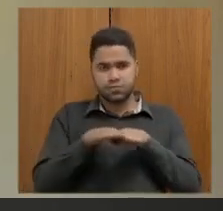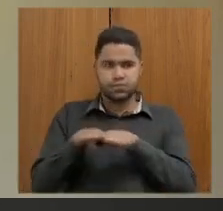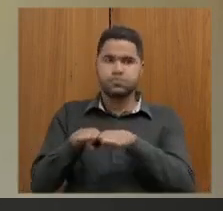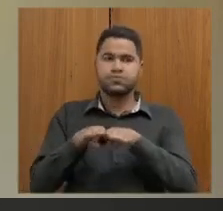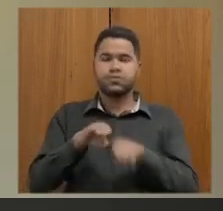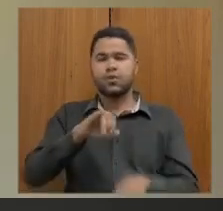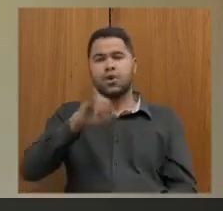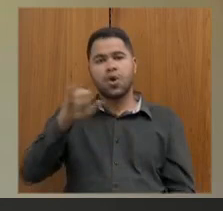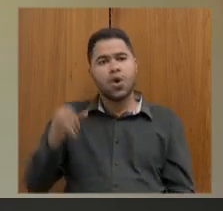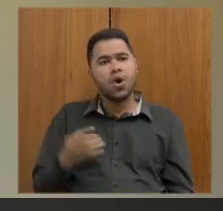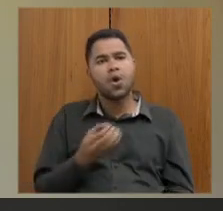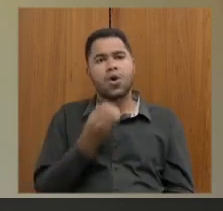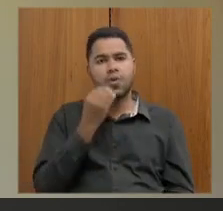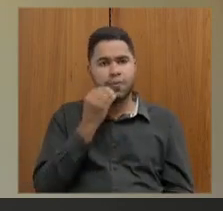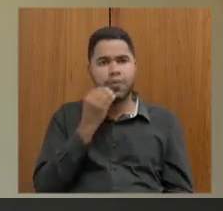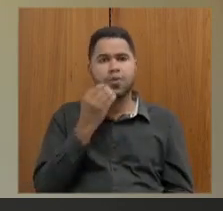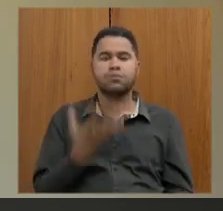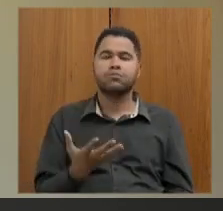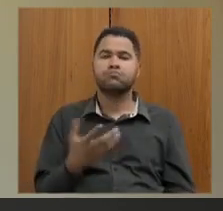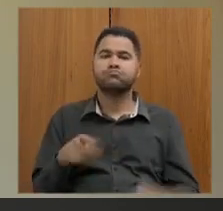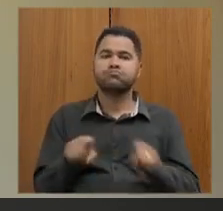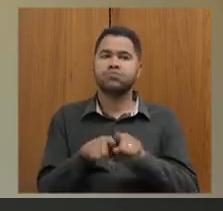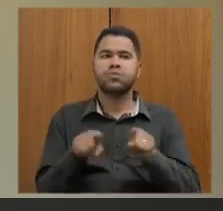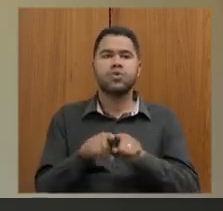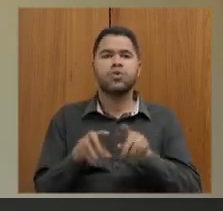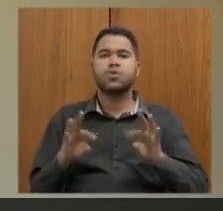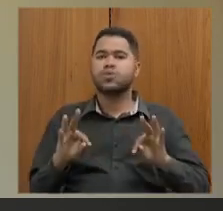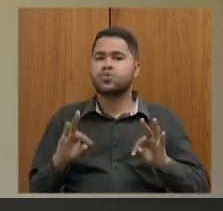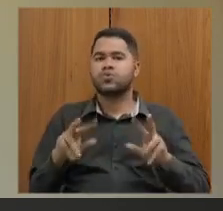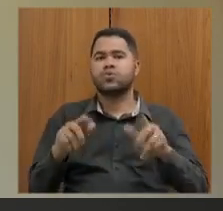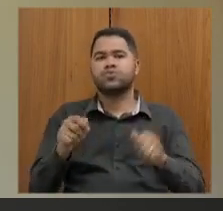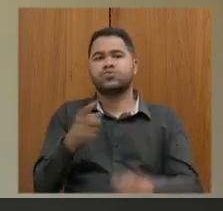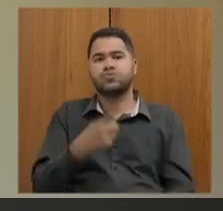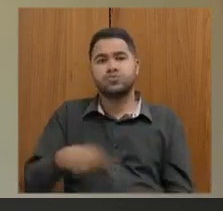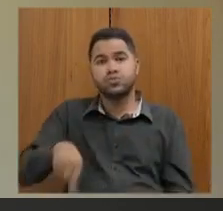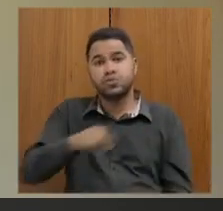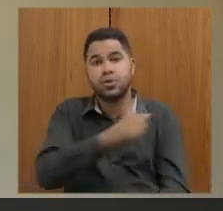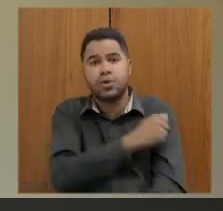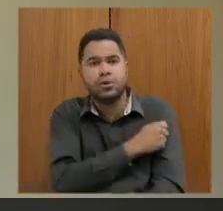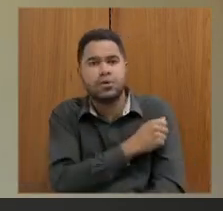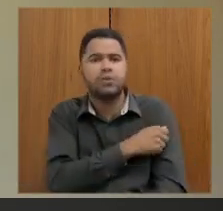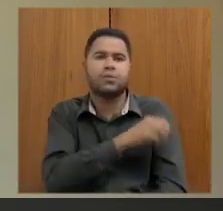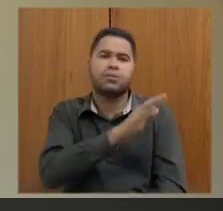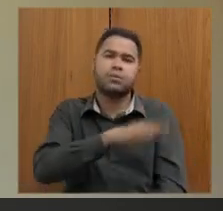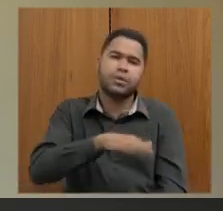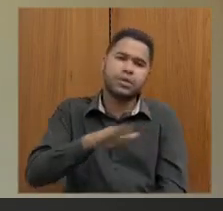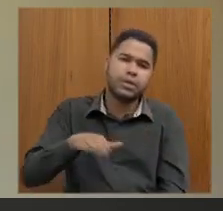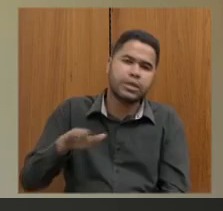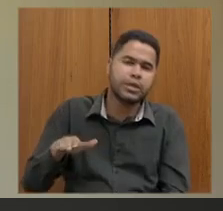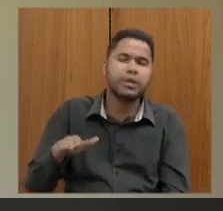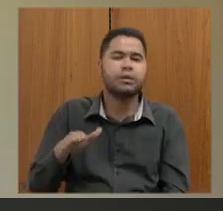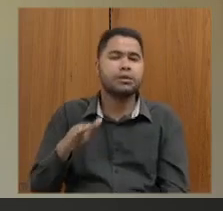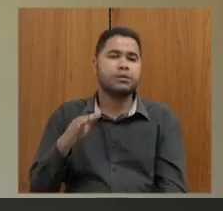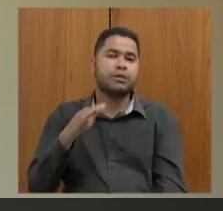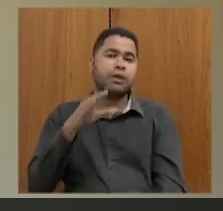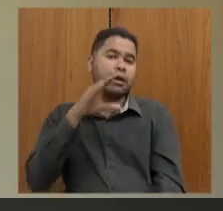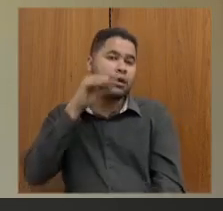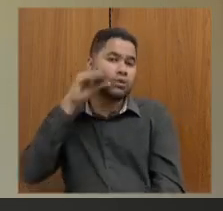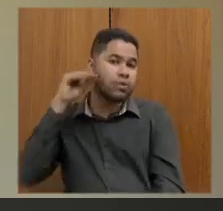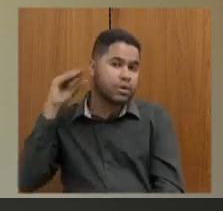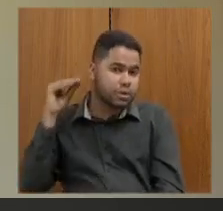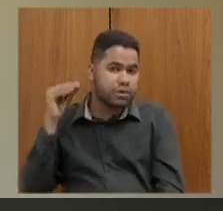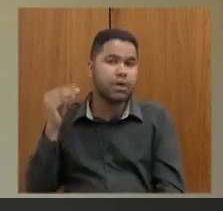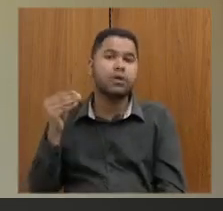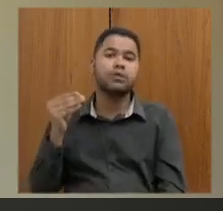oportunidade que dê para todos os nossos alunos crianças adolescentes jovens as